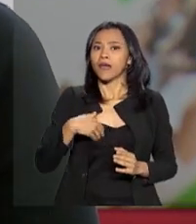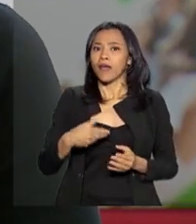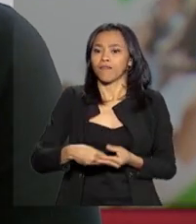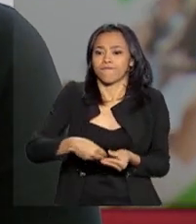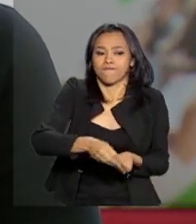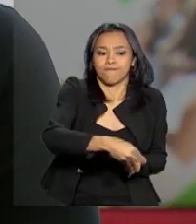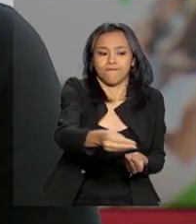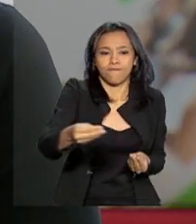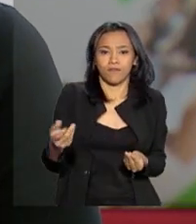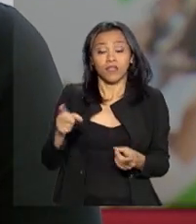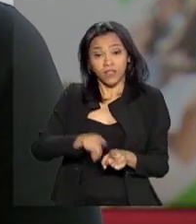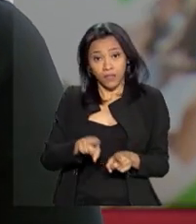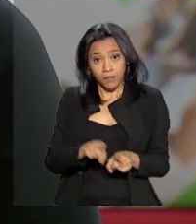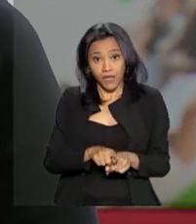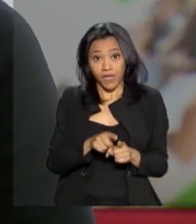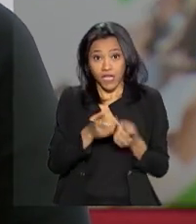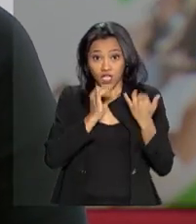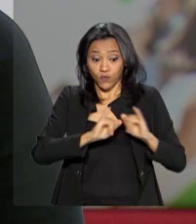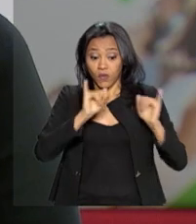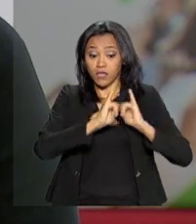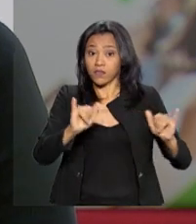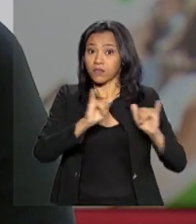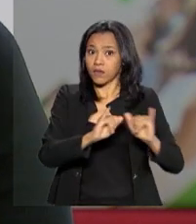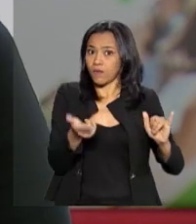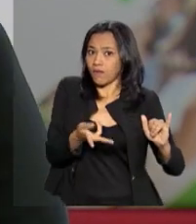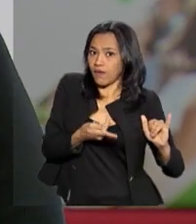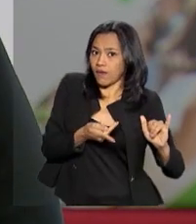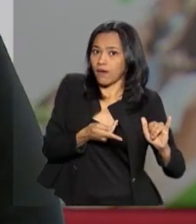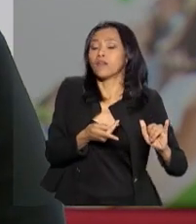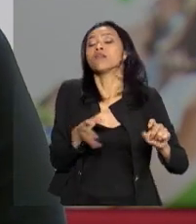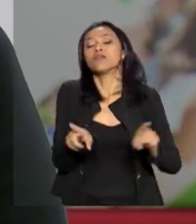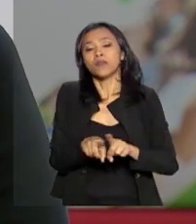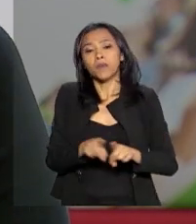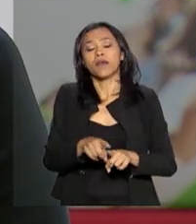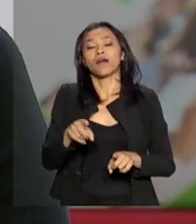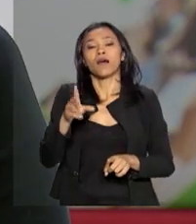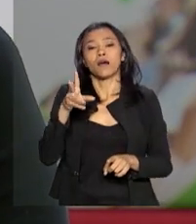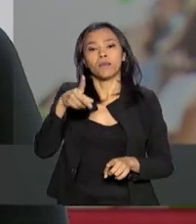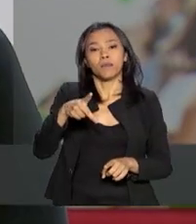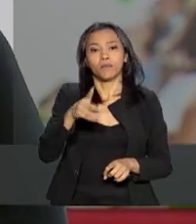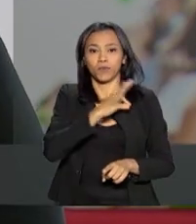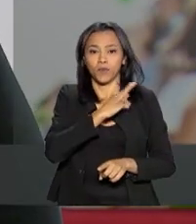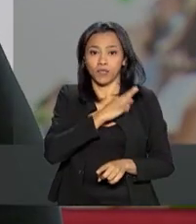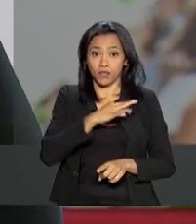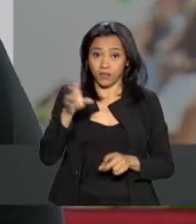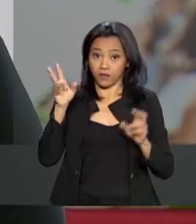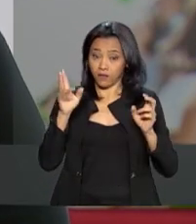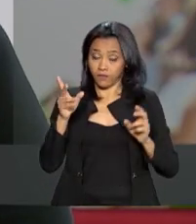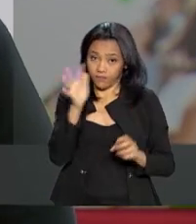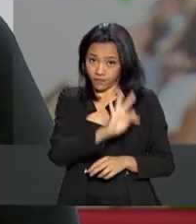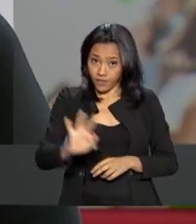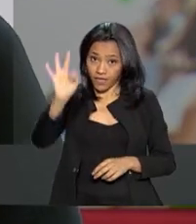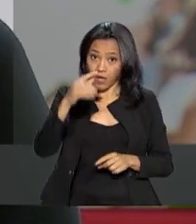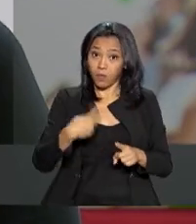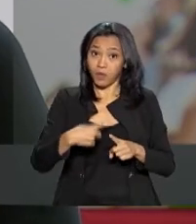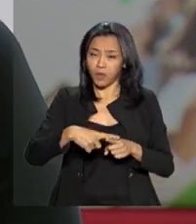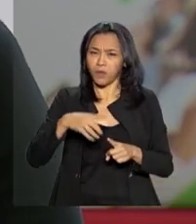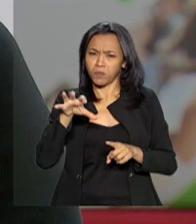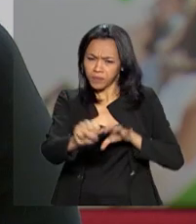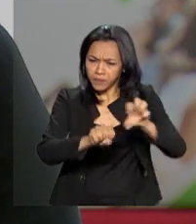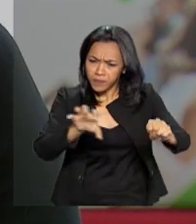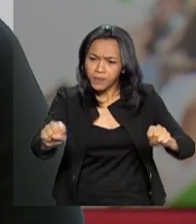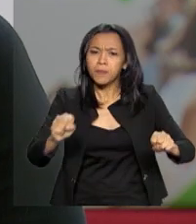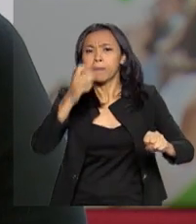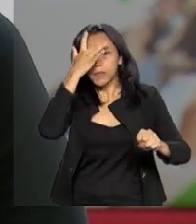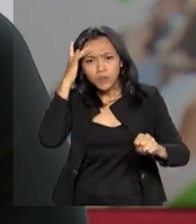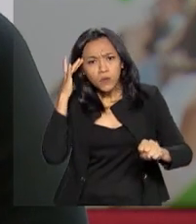a propaganda eleitoral irregular. A APF apreendeu ainda mais de 2 milhões de reais ao longo da campanha. Entre eleitores e